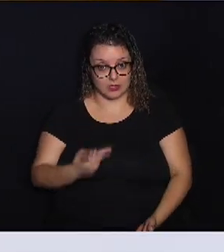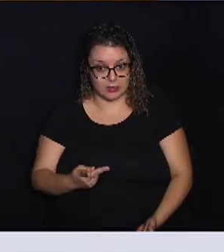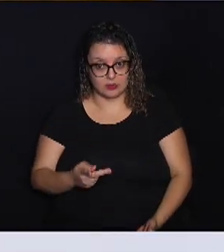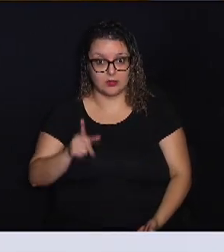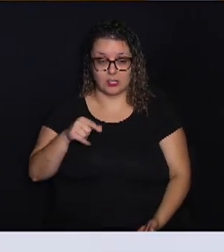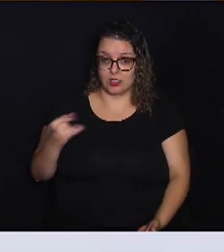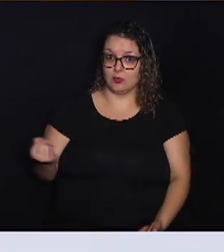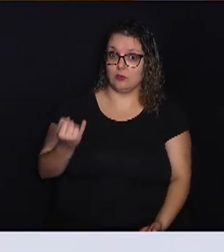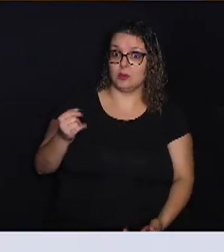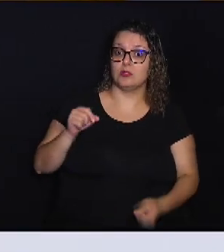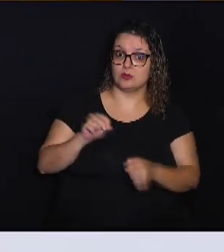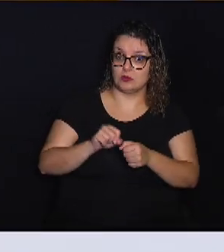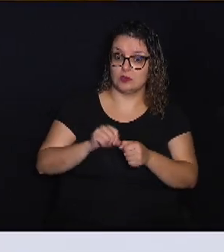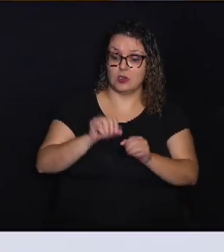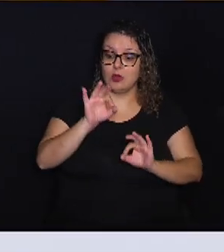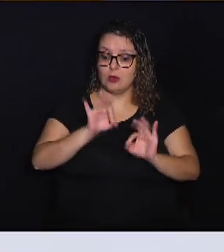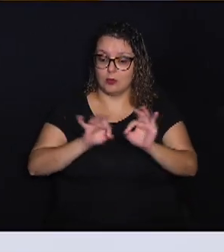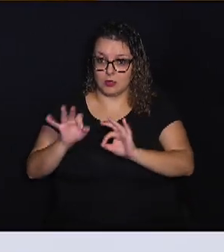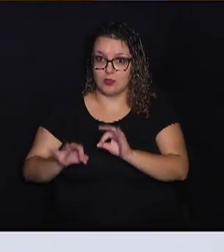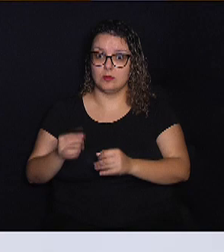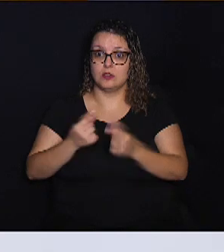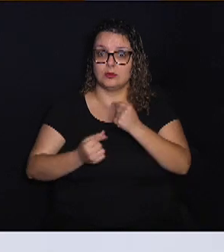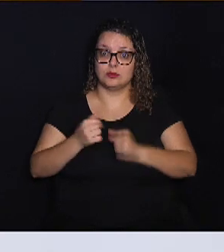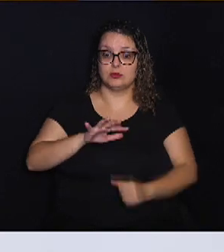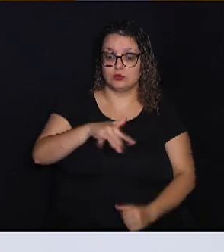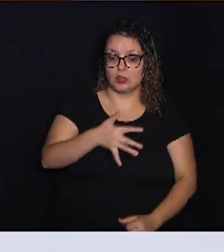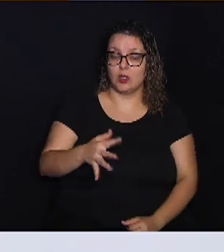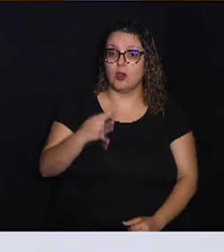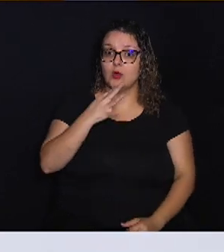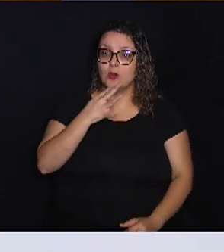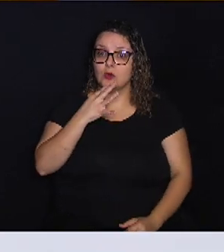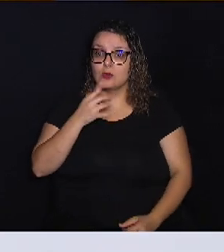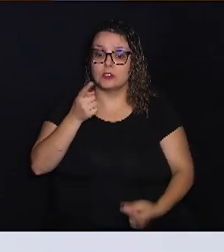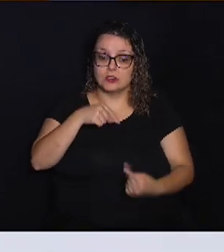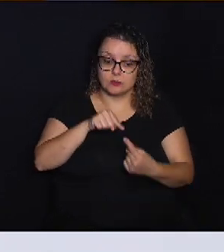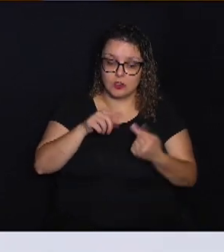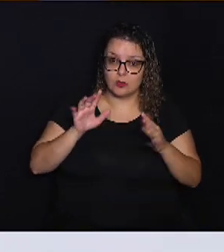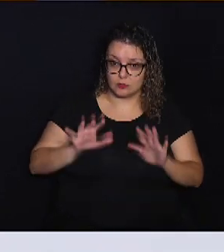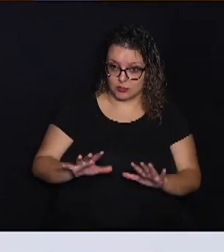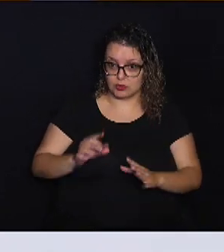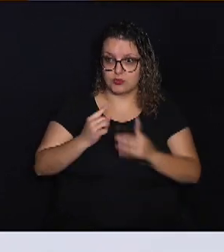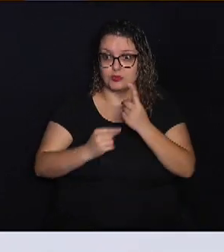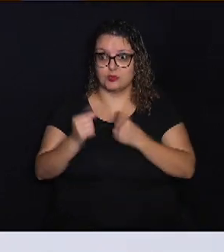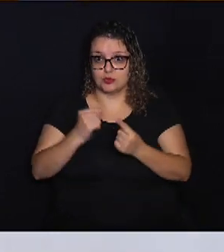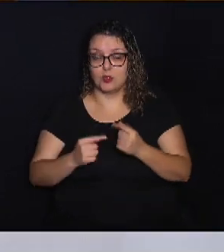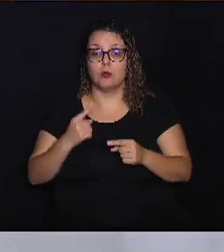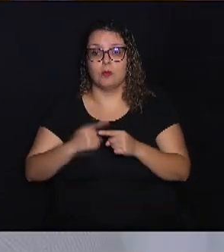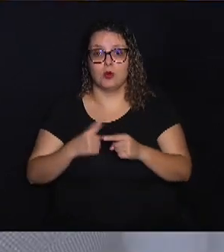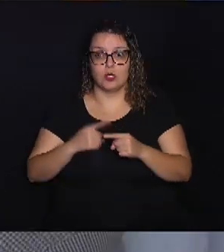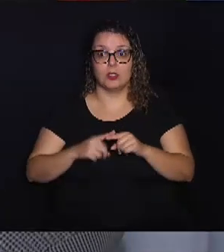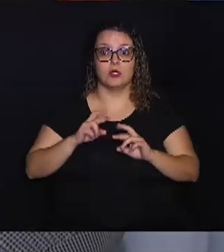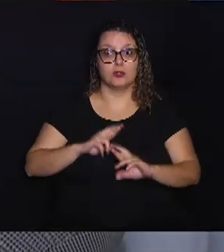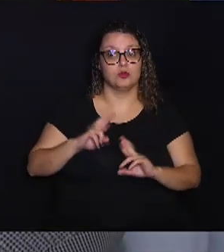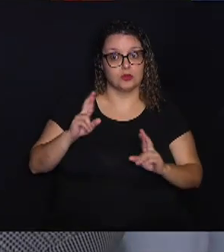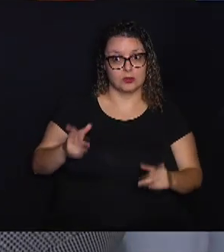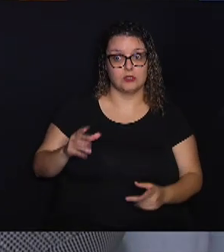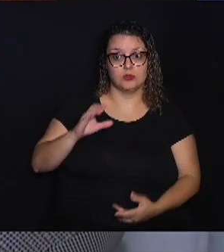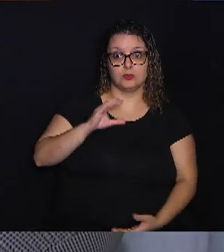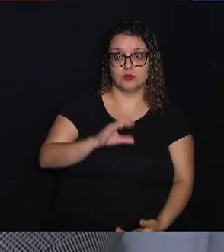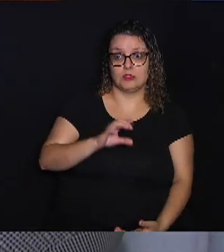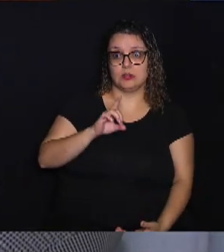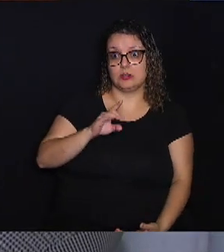importante você fazer um planejamento financeiro, conhecer os seus objetivos financeiros, porque diferente do CDB,